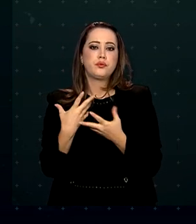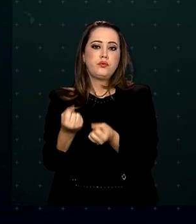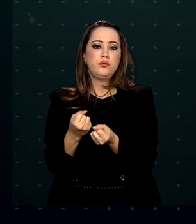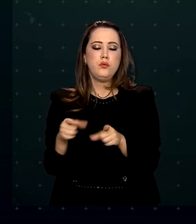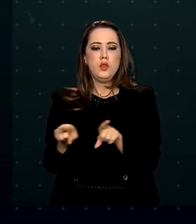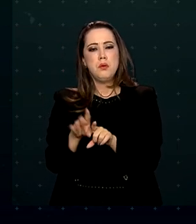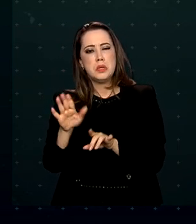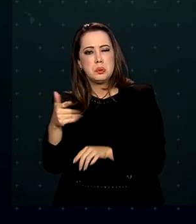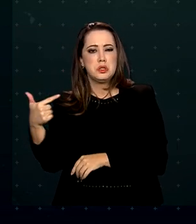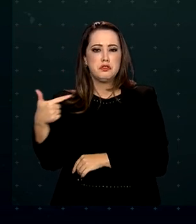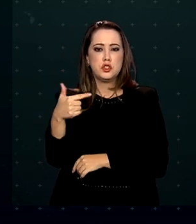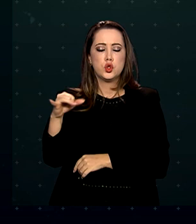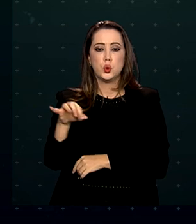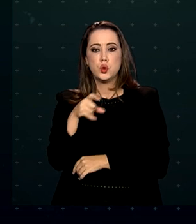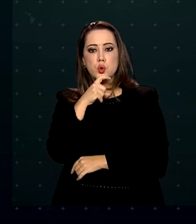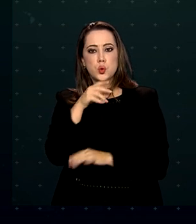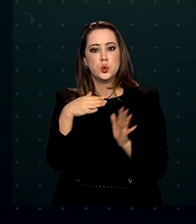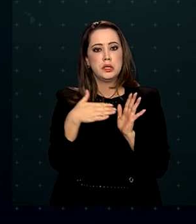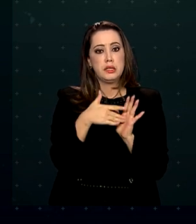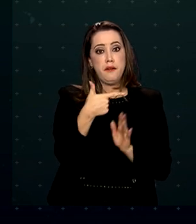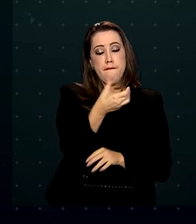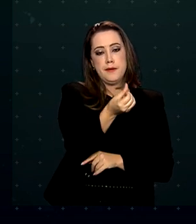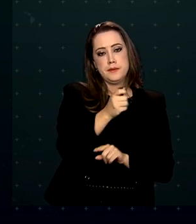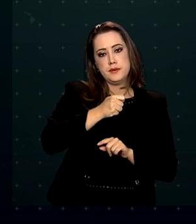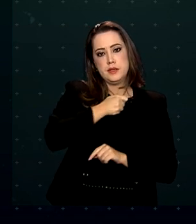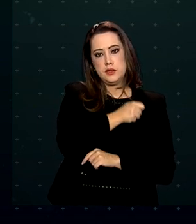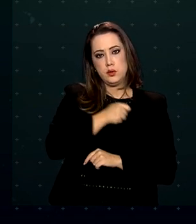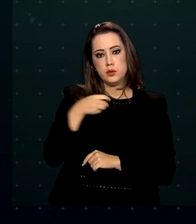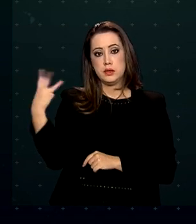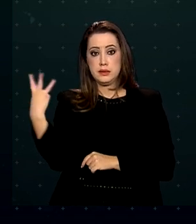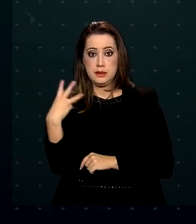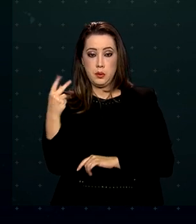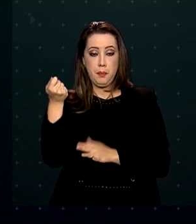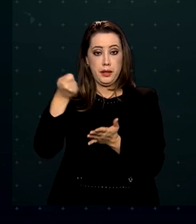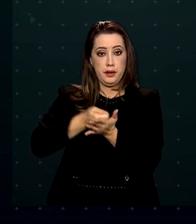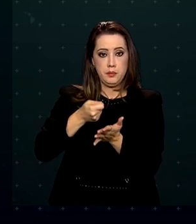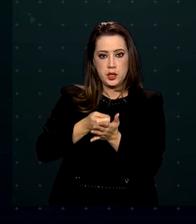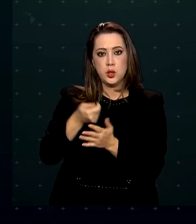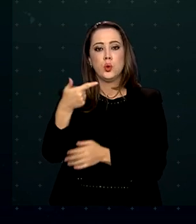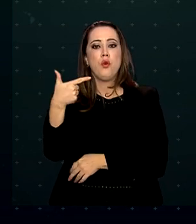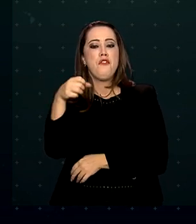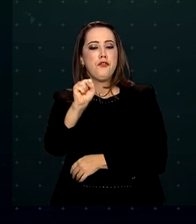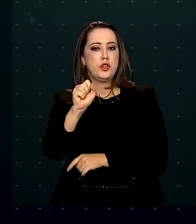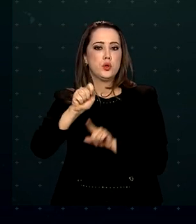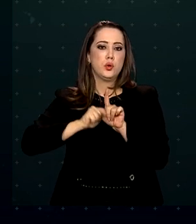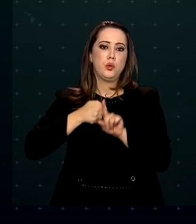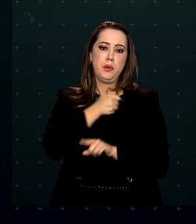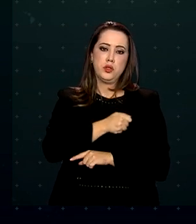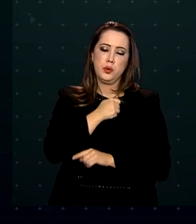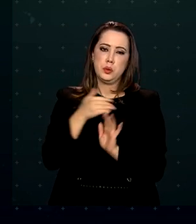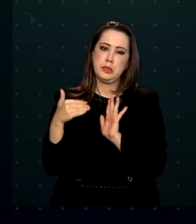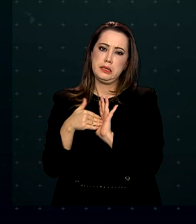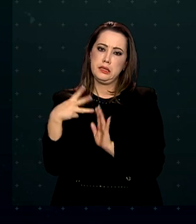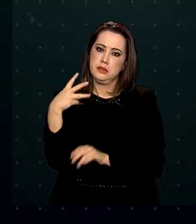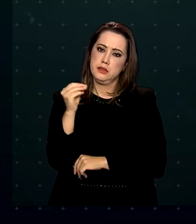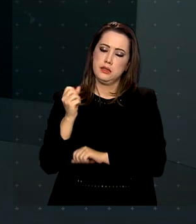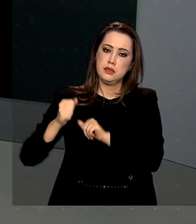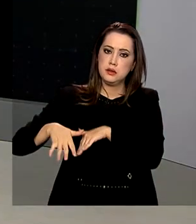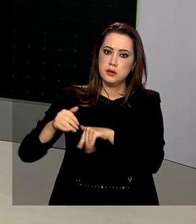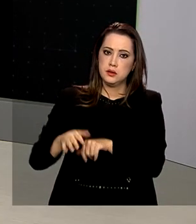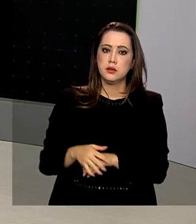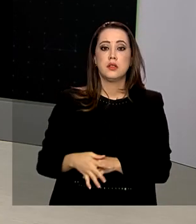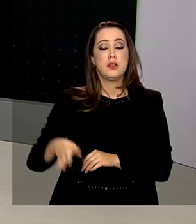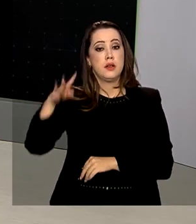22 de julho e 26 de agosto, a terceira parcela depositada entre 28 de agosto e 30 de setembro,